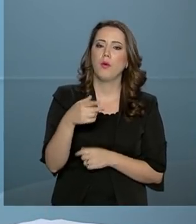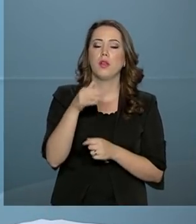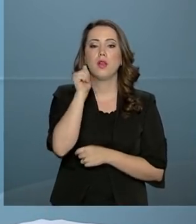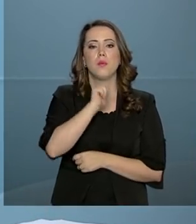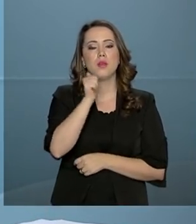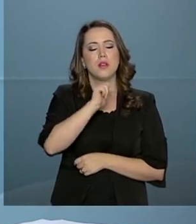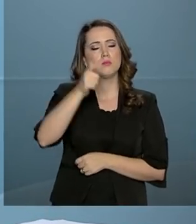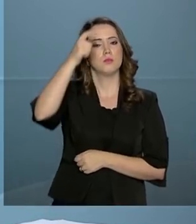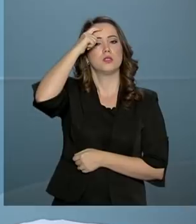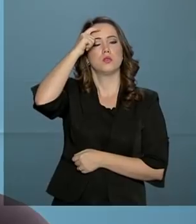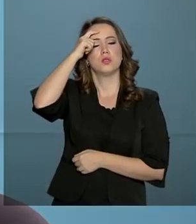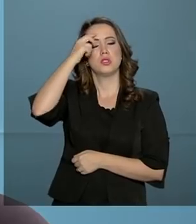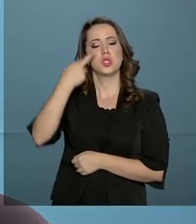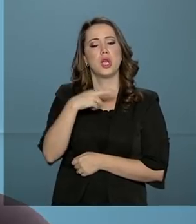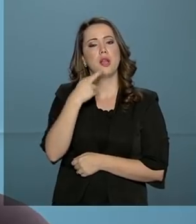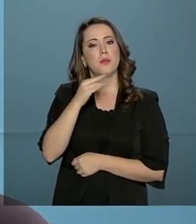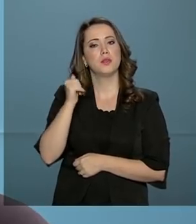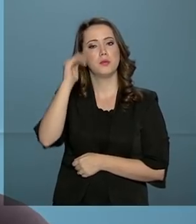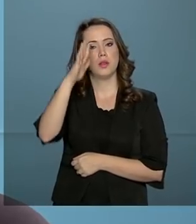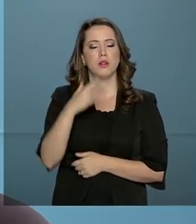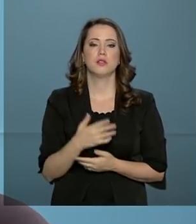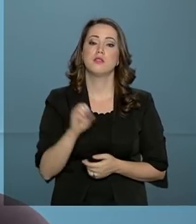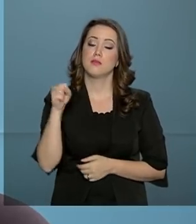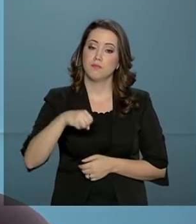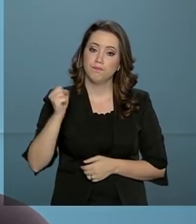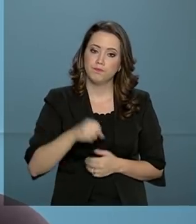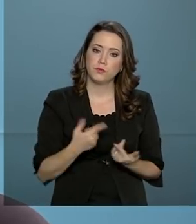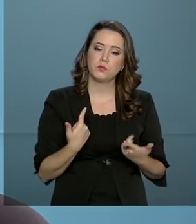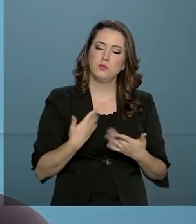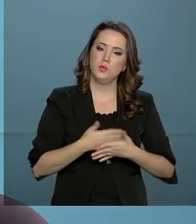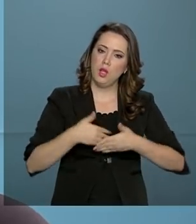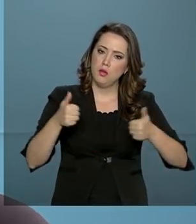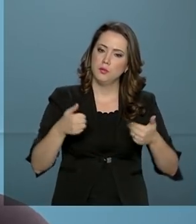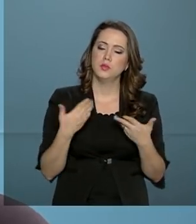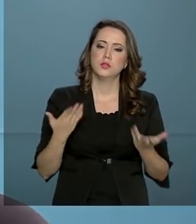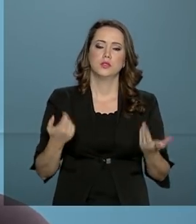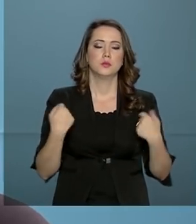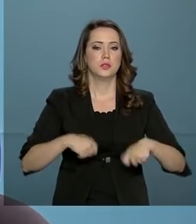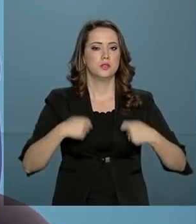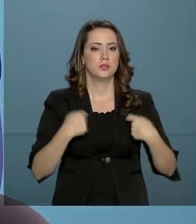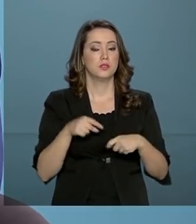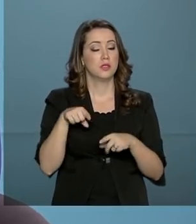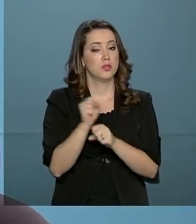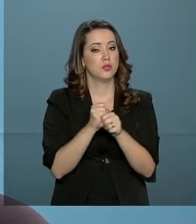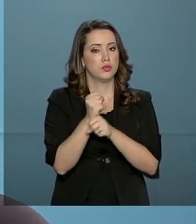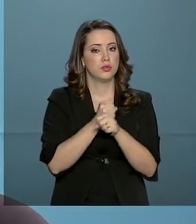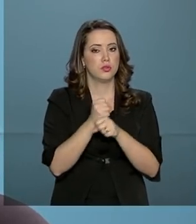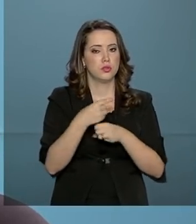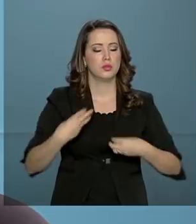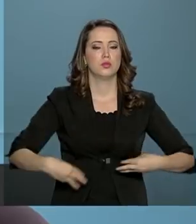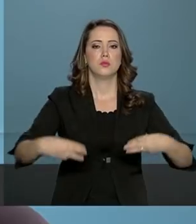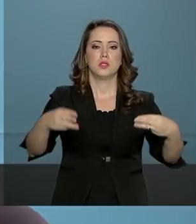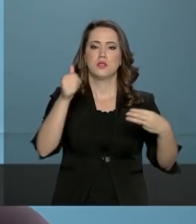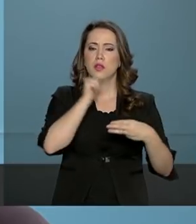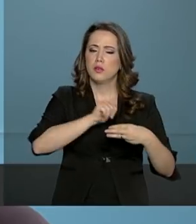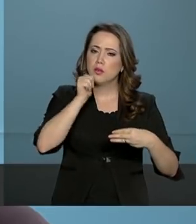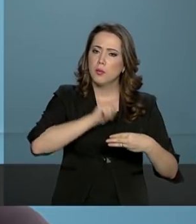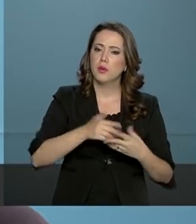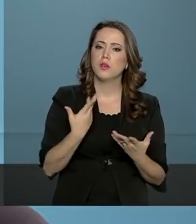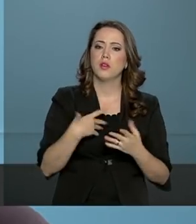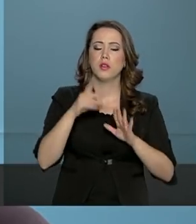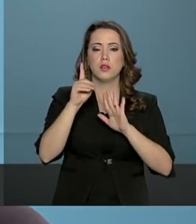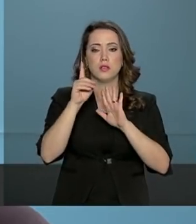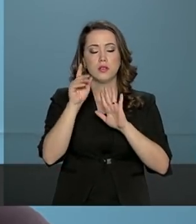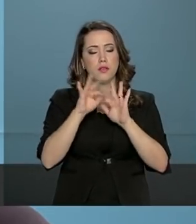denunciando mais? Muito, muito. Mas precisamos melhorar isto. Este ano, no Ministério da Mulher, da Família, dos